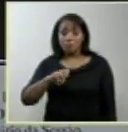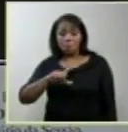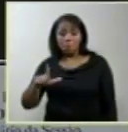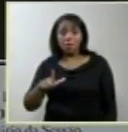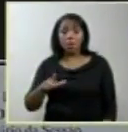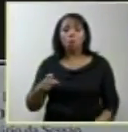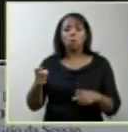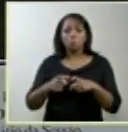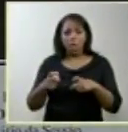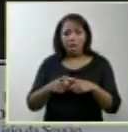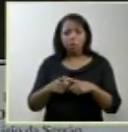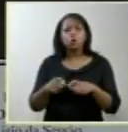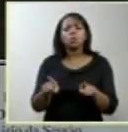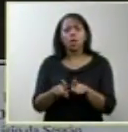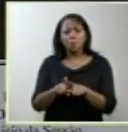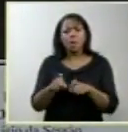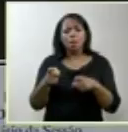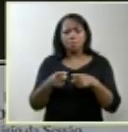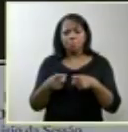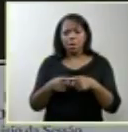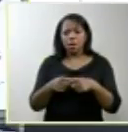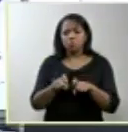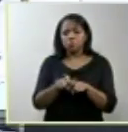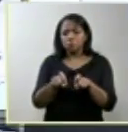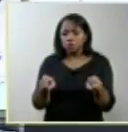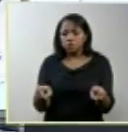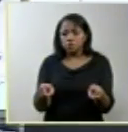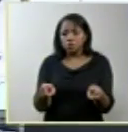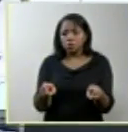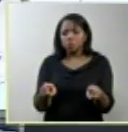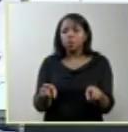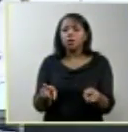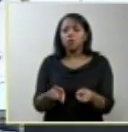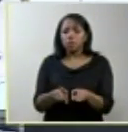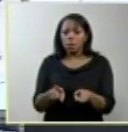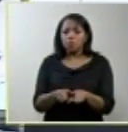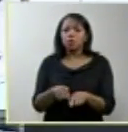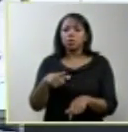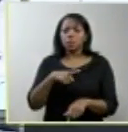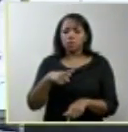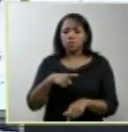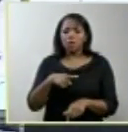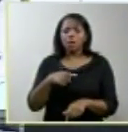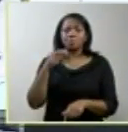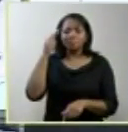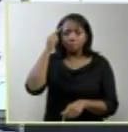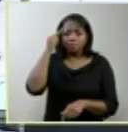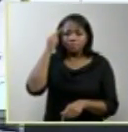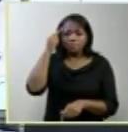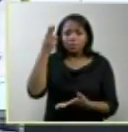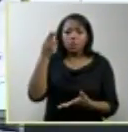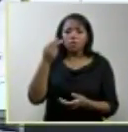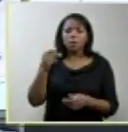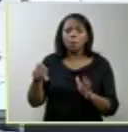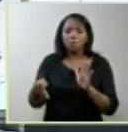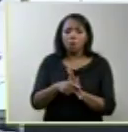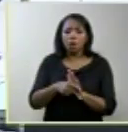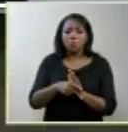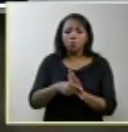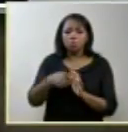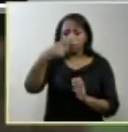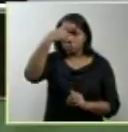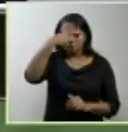mil ginecologistas e o que nós vimos foi uma posição de absoluto consenso em torno do caráter letal